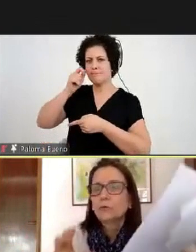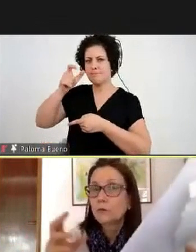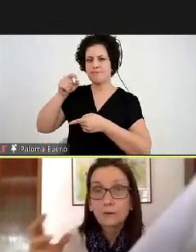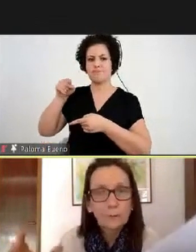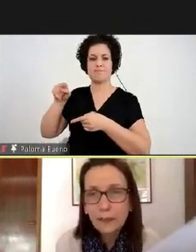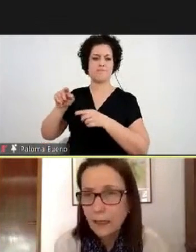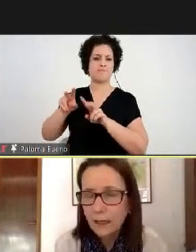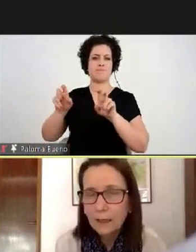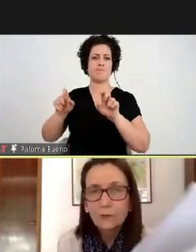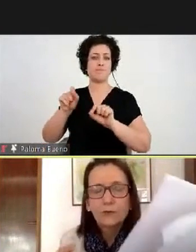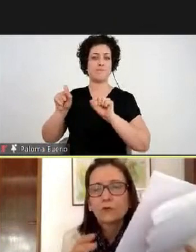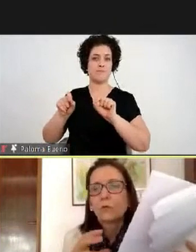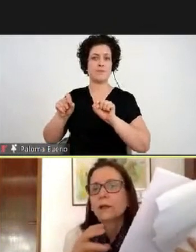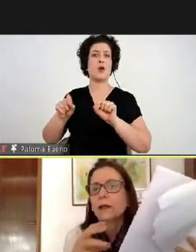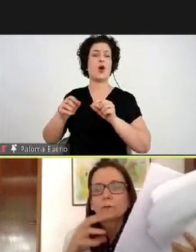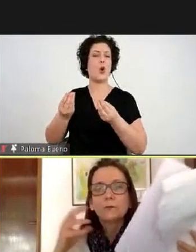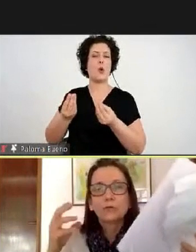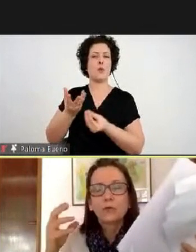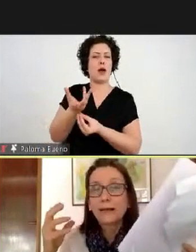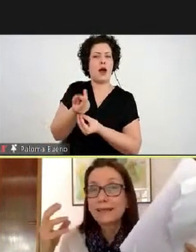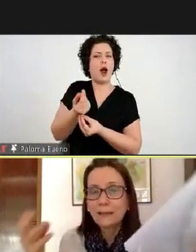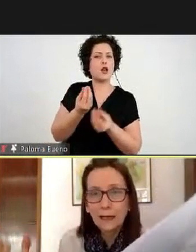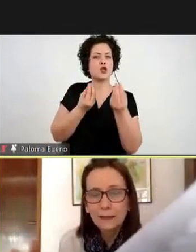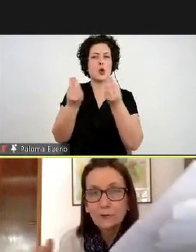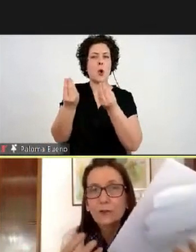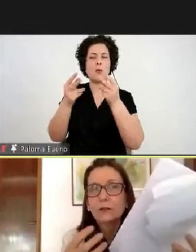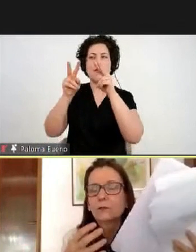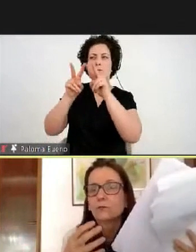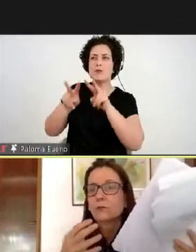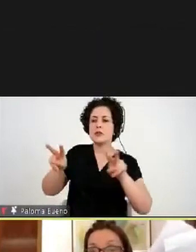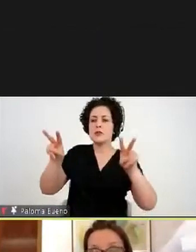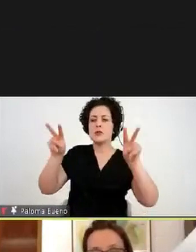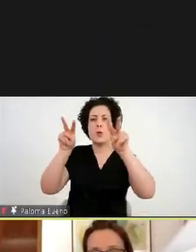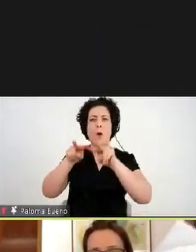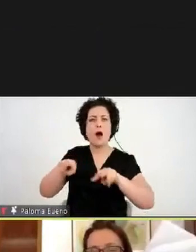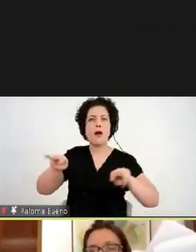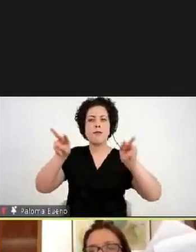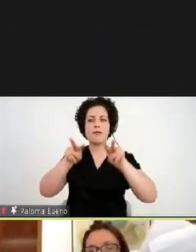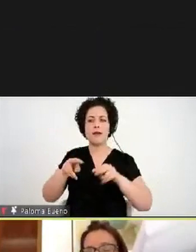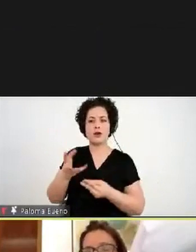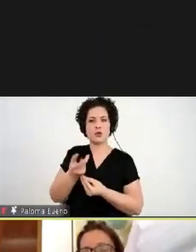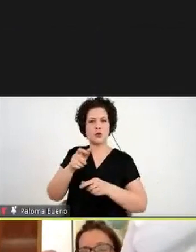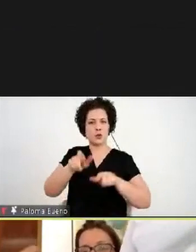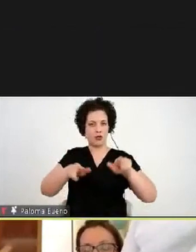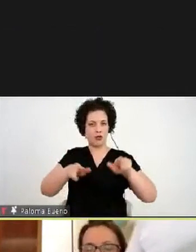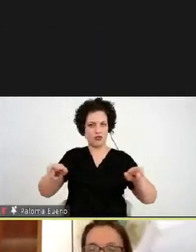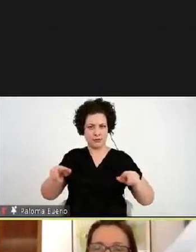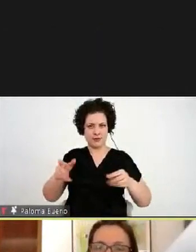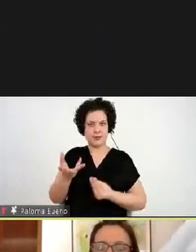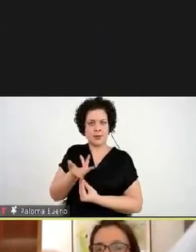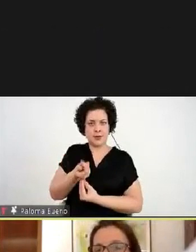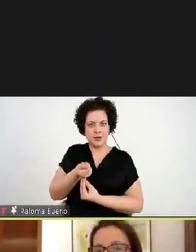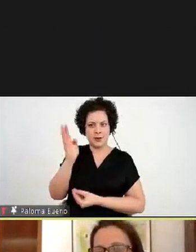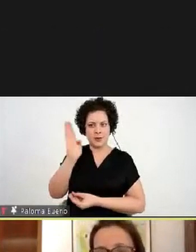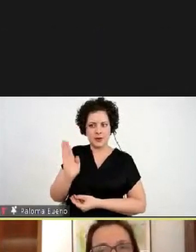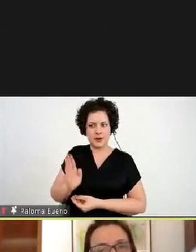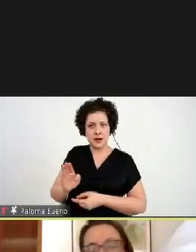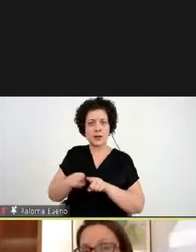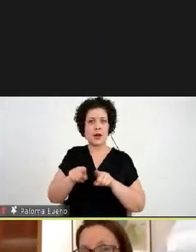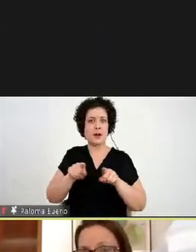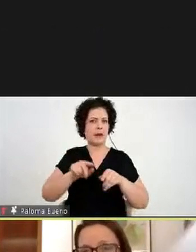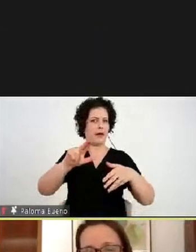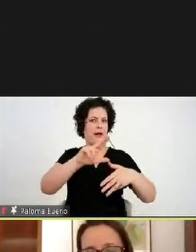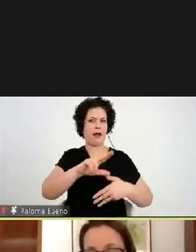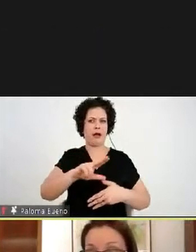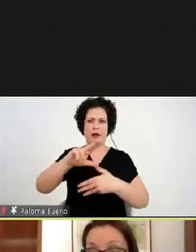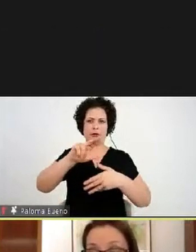sobre o sistema da arte, sobre a visualidade dos artistas brasileiros, latino-americanos,